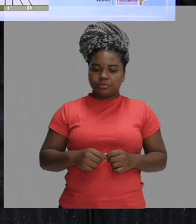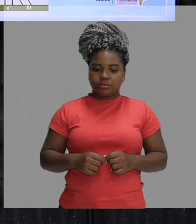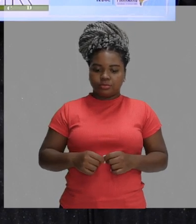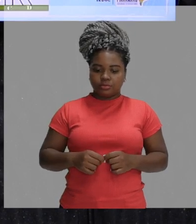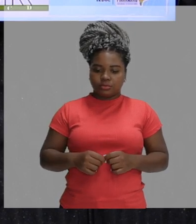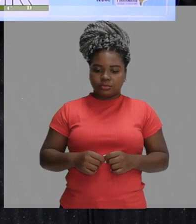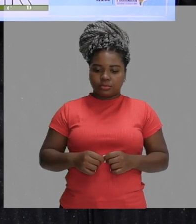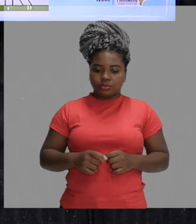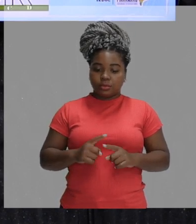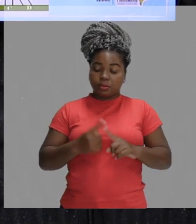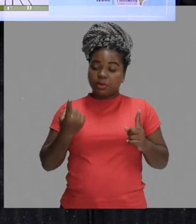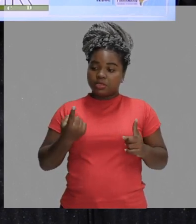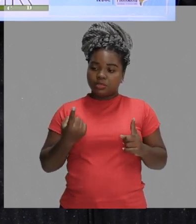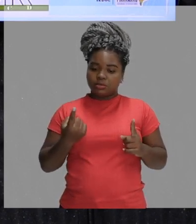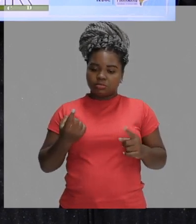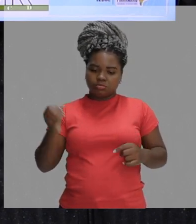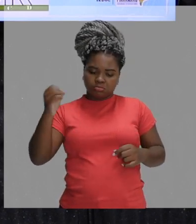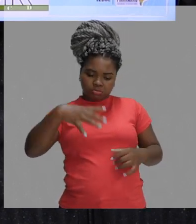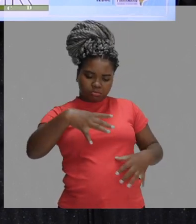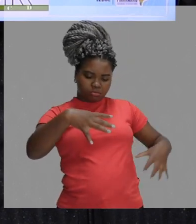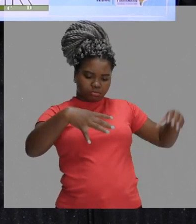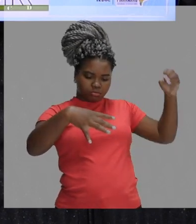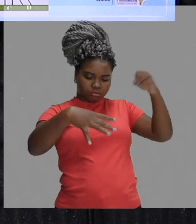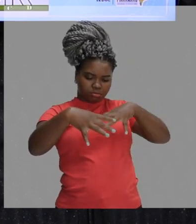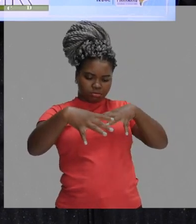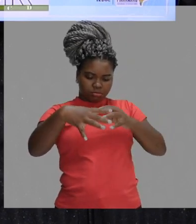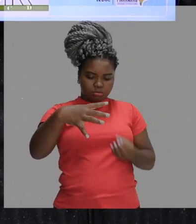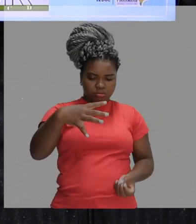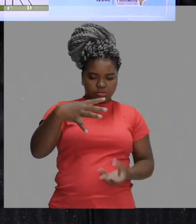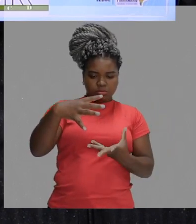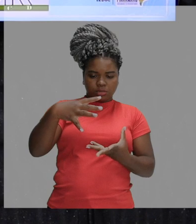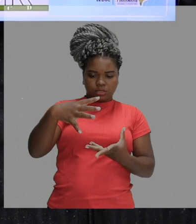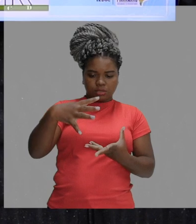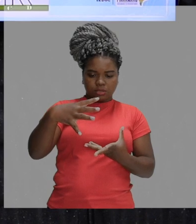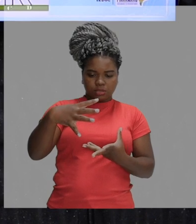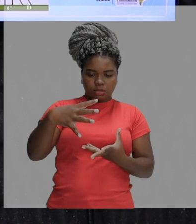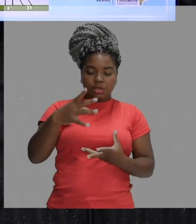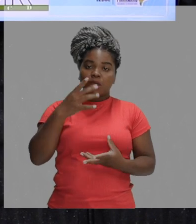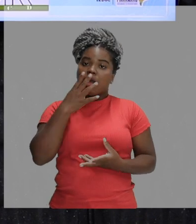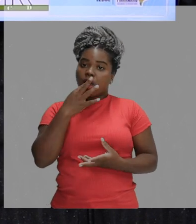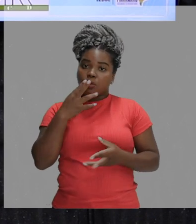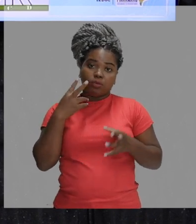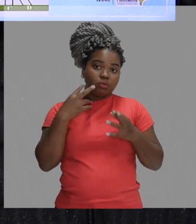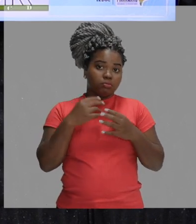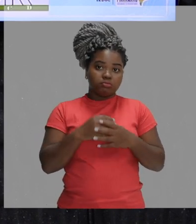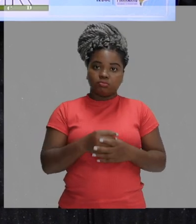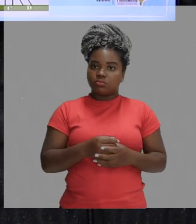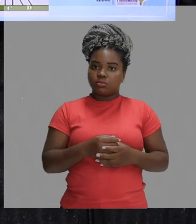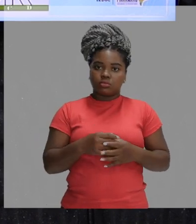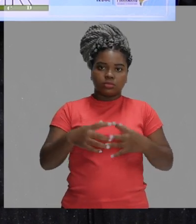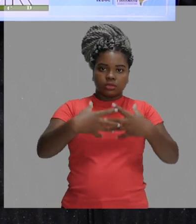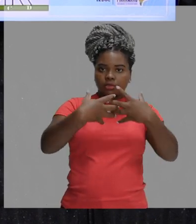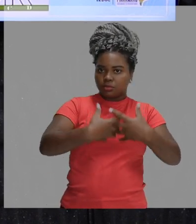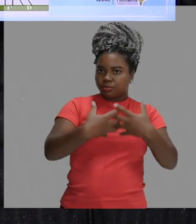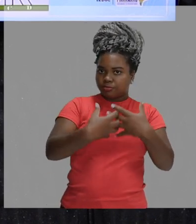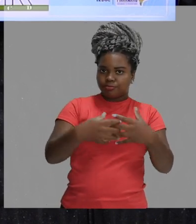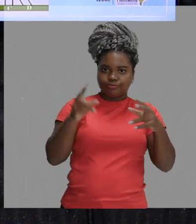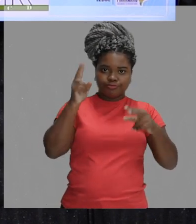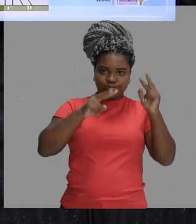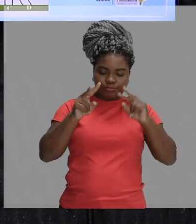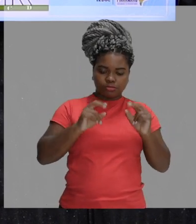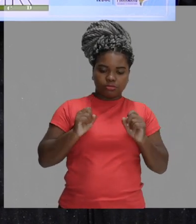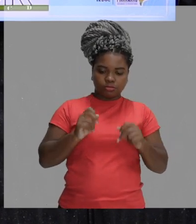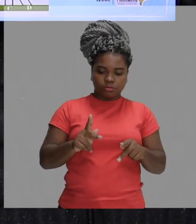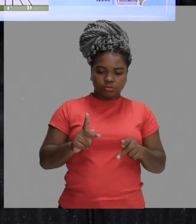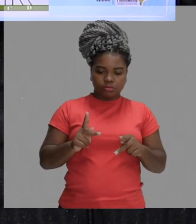Mesmo que se cruze, ele não perde suas características. A cor é uma característica. Então, se a cor é azul, o ponto B será azul. O